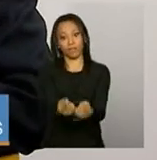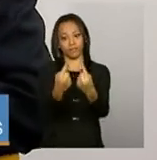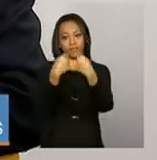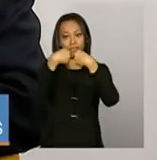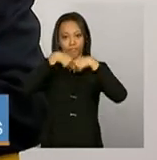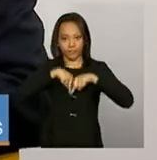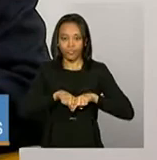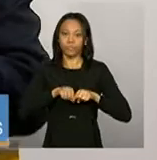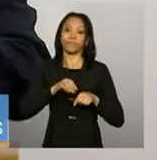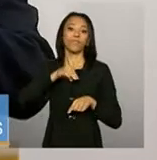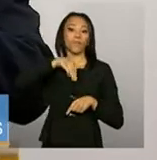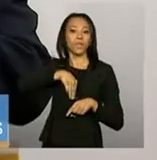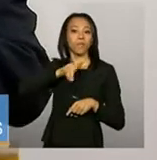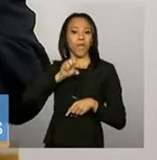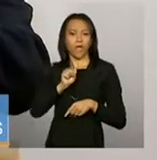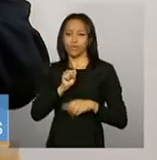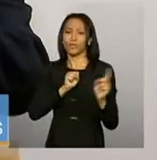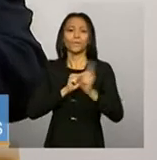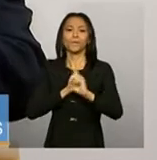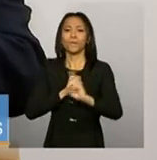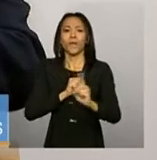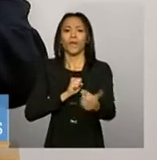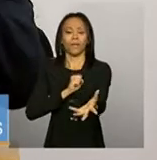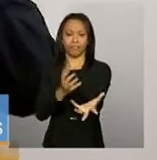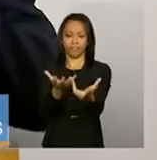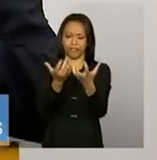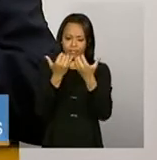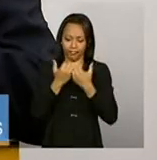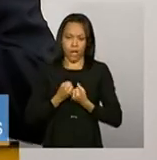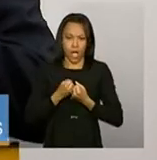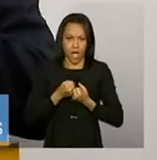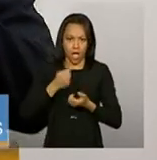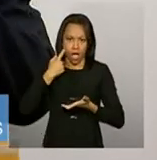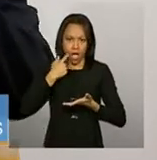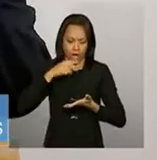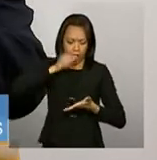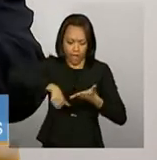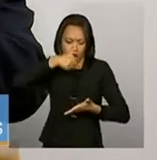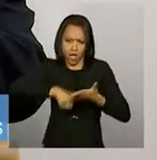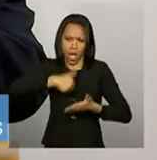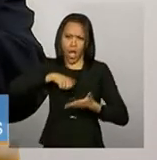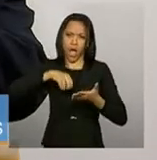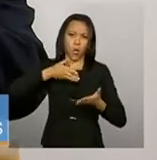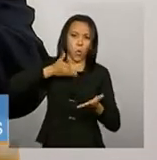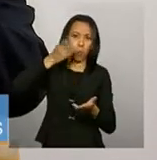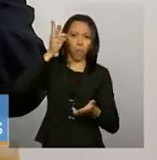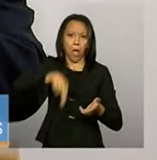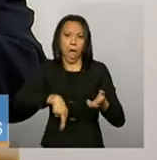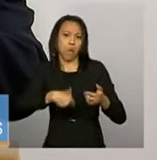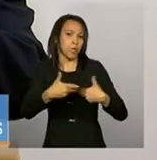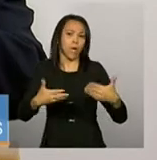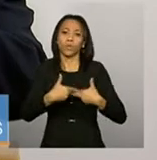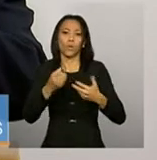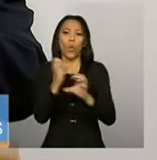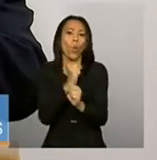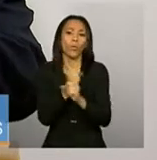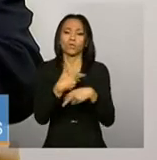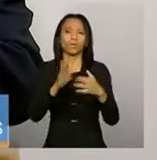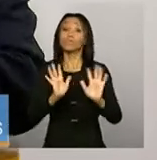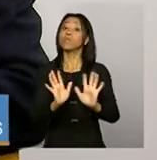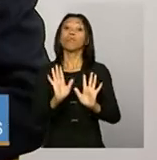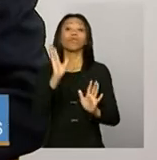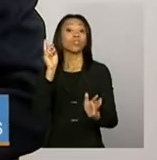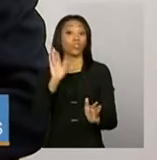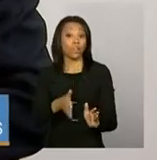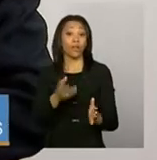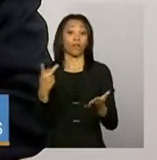ele não tem que prestar conta nesse sentido para o Ministério, para o Ministério, as contas já foram prestadas quando